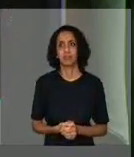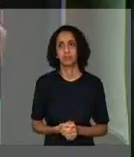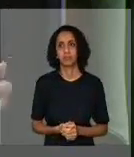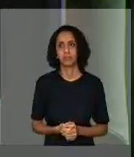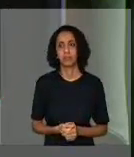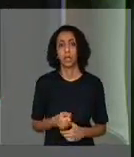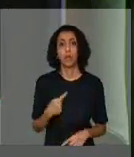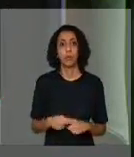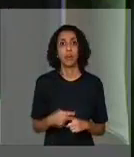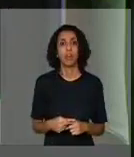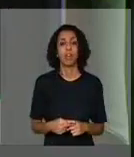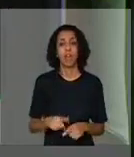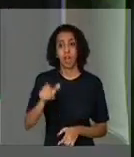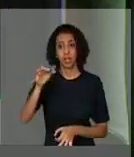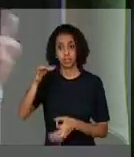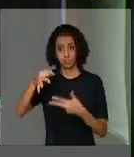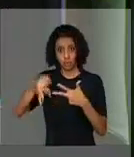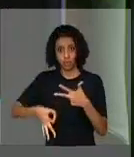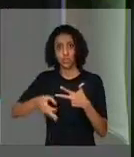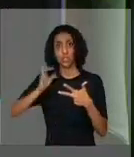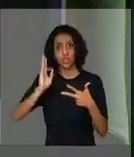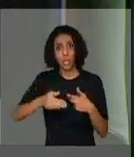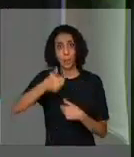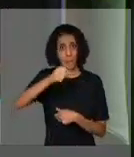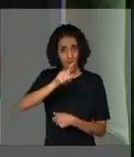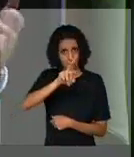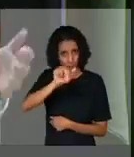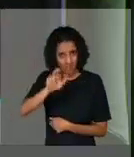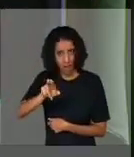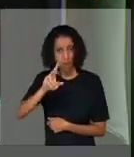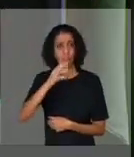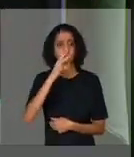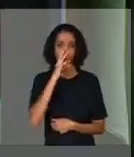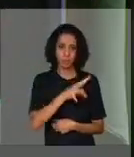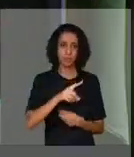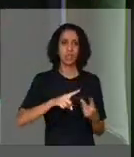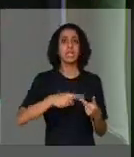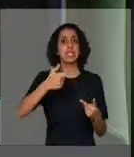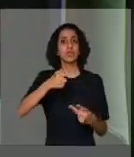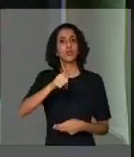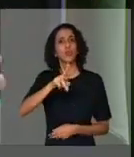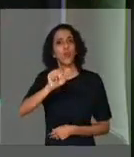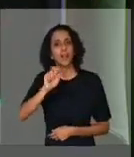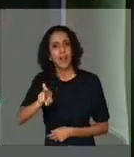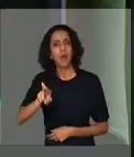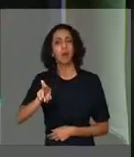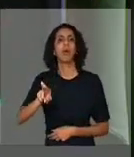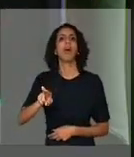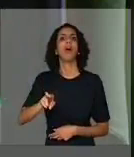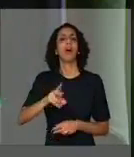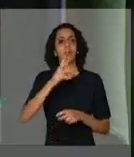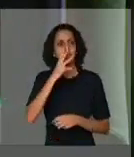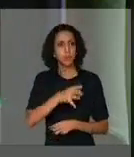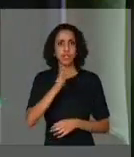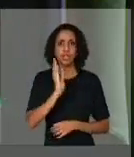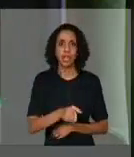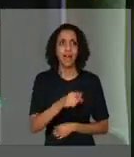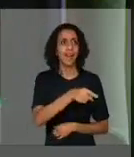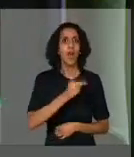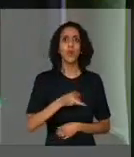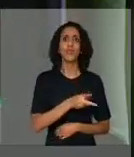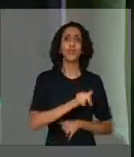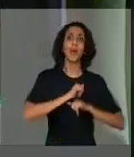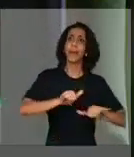pela Justiça Brasileira, em primeiro e segundo grau, em franca campanha presidencial. Não se pode ter isso. Esse país